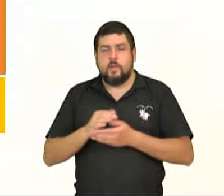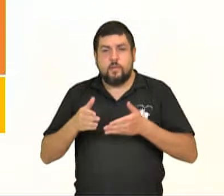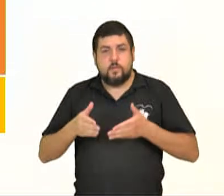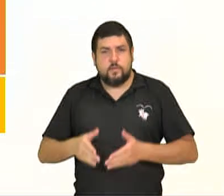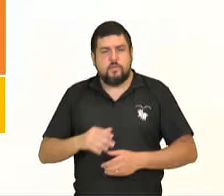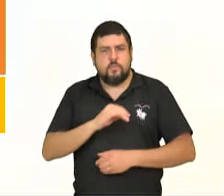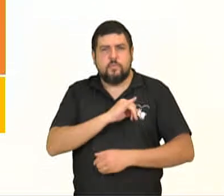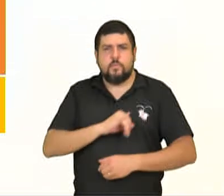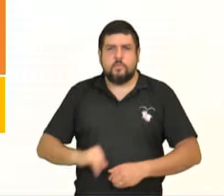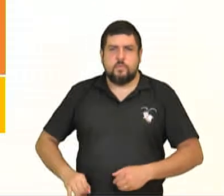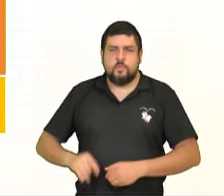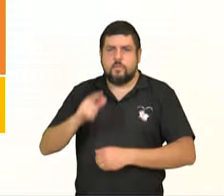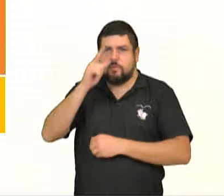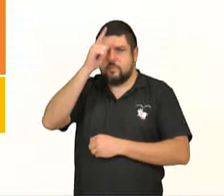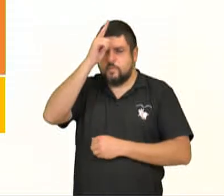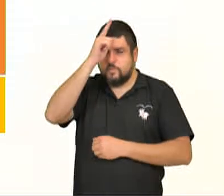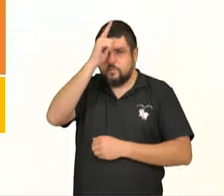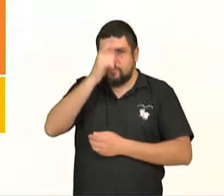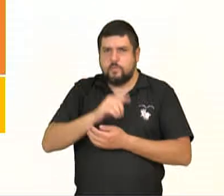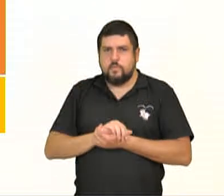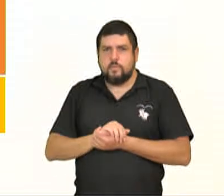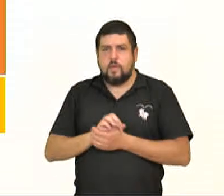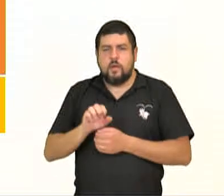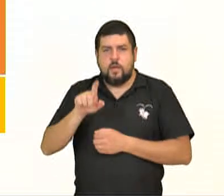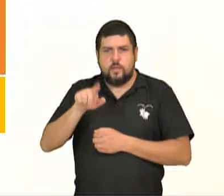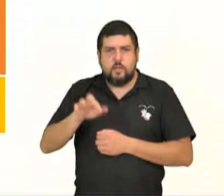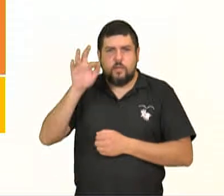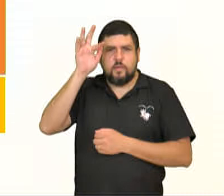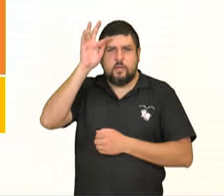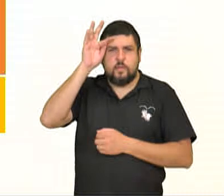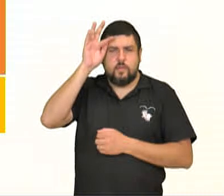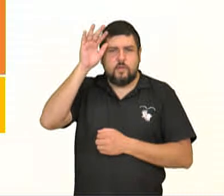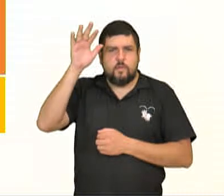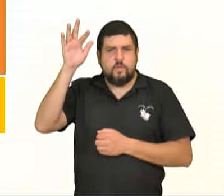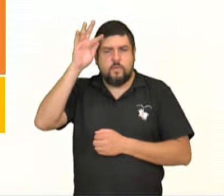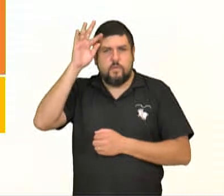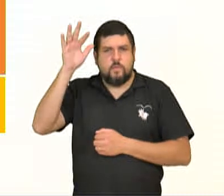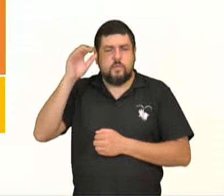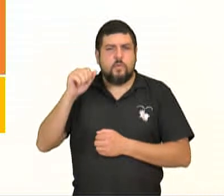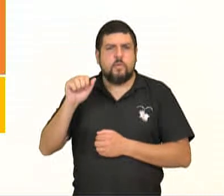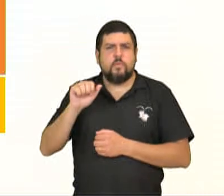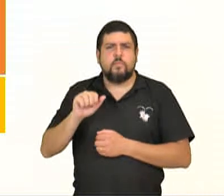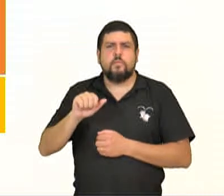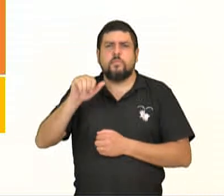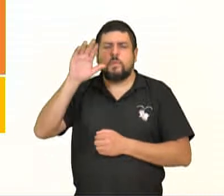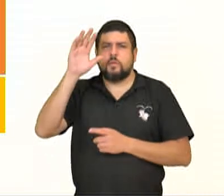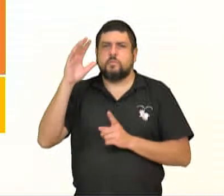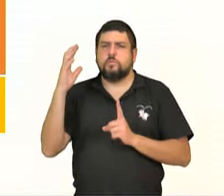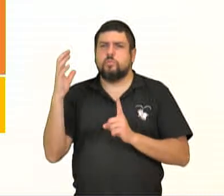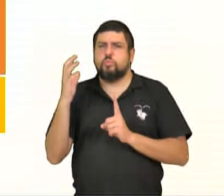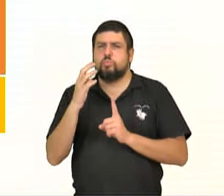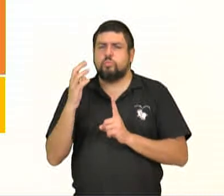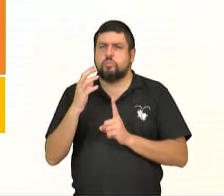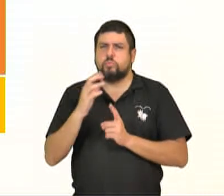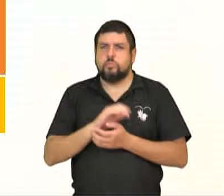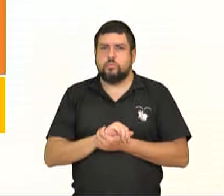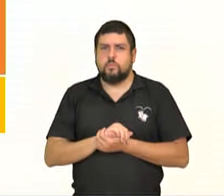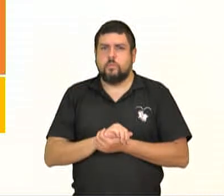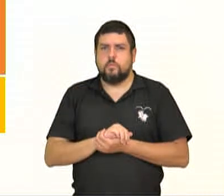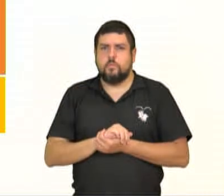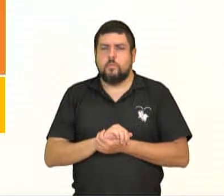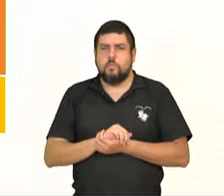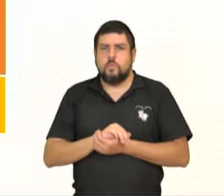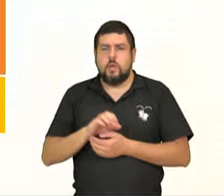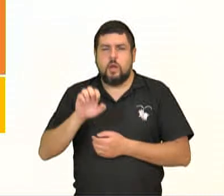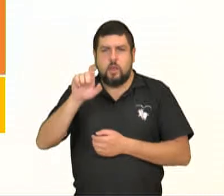alemão. É considerado um dos filósofos mais influentes da modernidade. Contemporâneo da independência